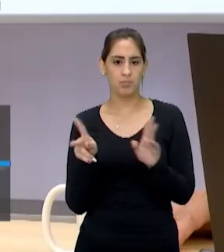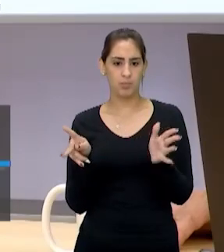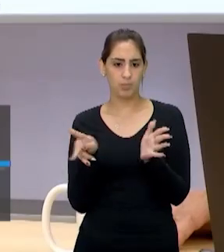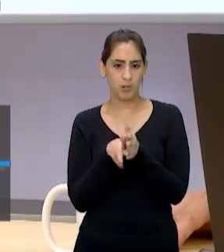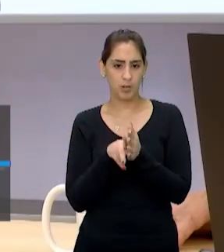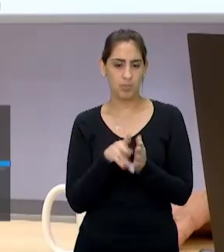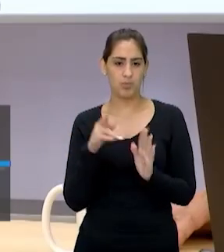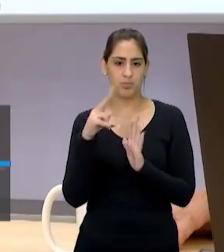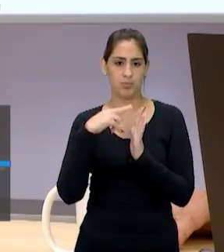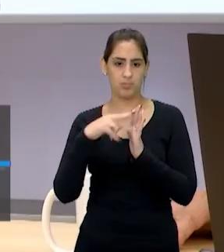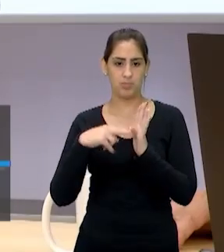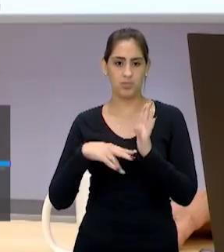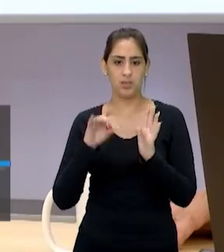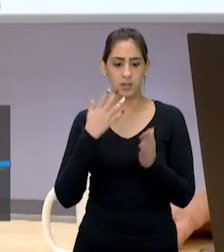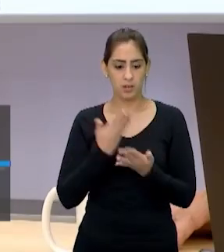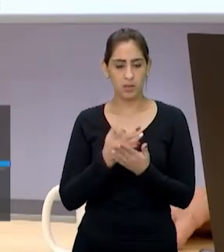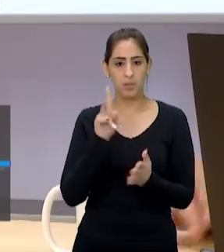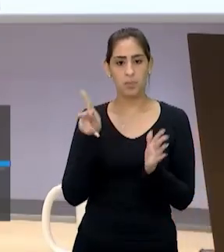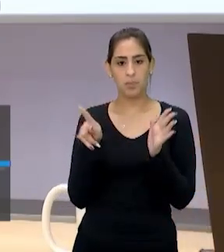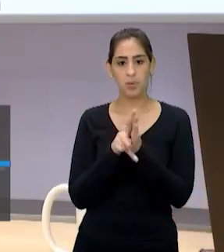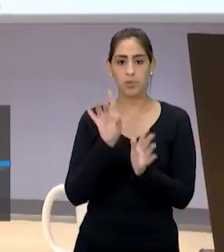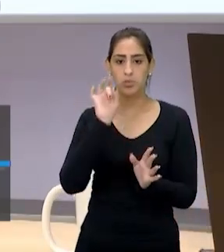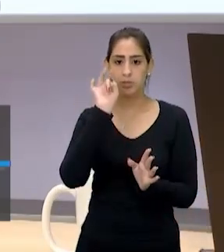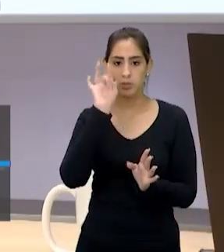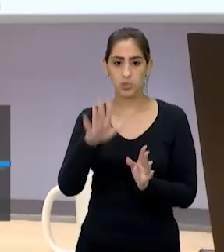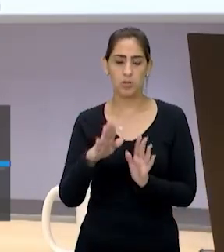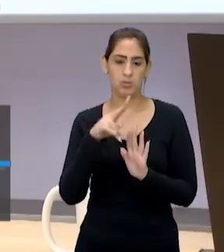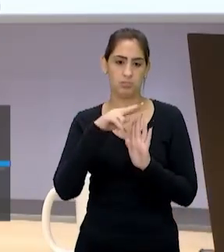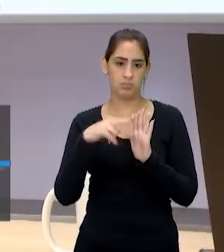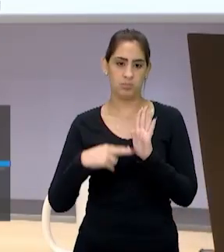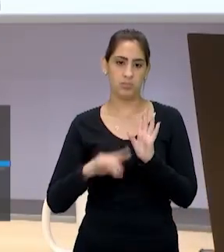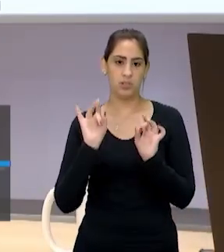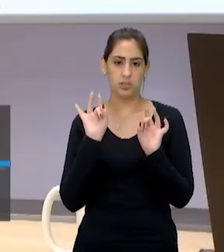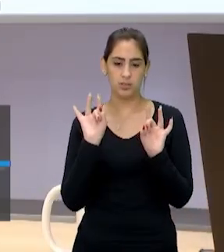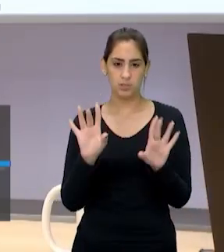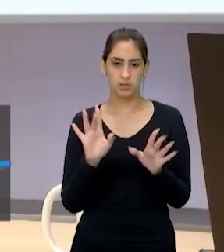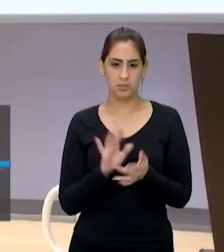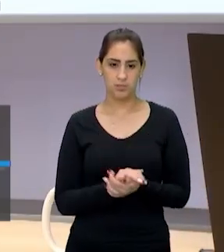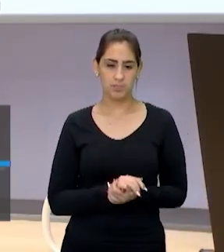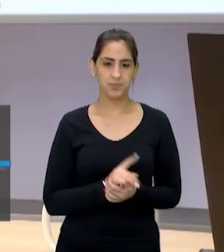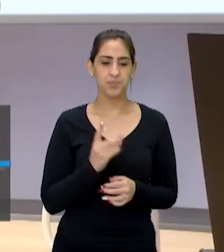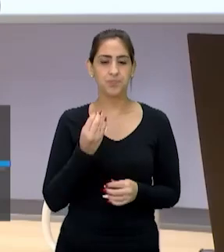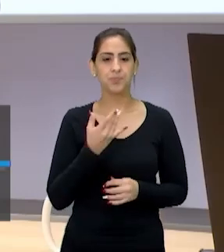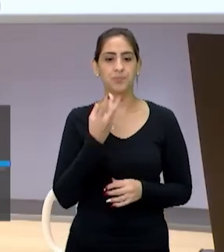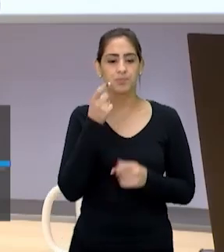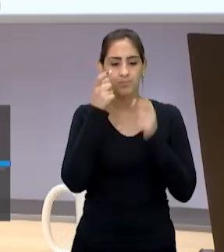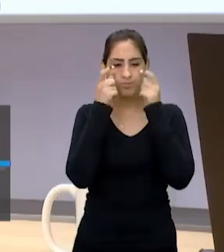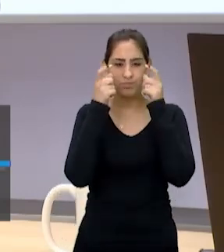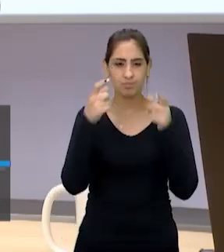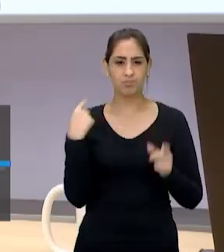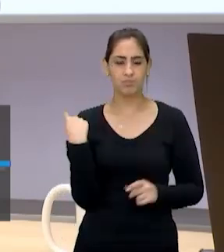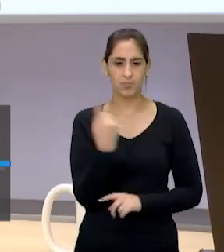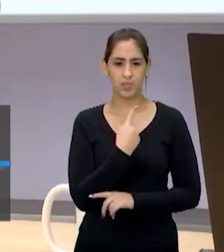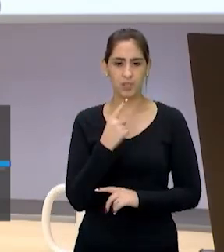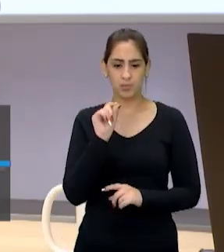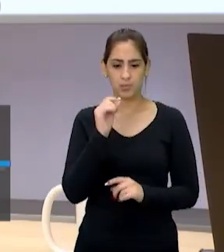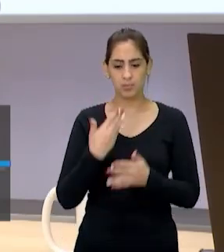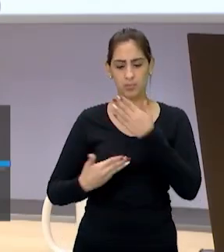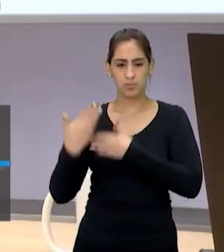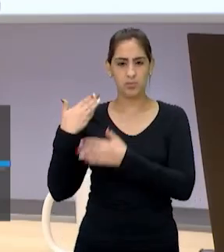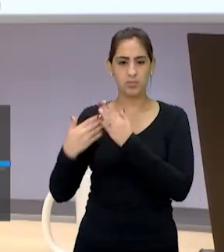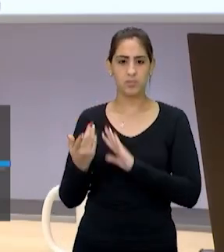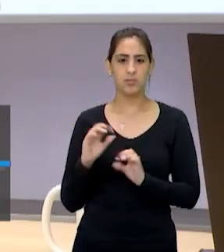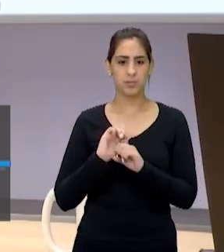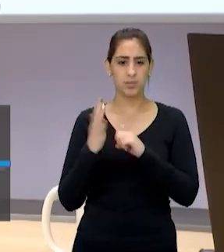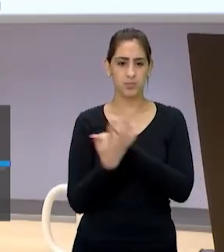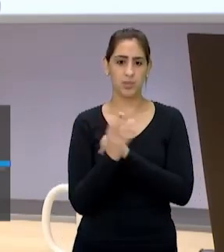e era reservado uma aula só para leitura, a gente tinha a caixa, e aí foi bem interessante, assim, um pouquinho antes da pandemia eu estava vivendo